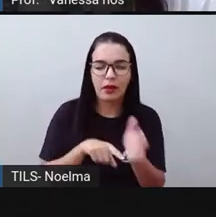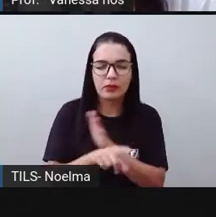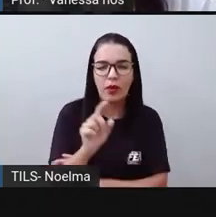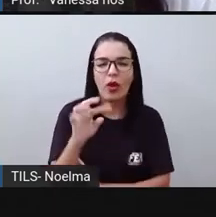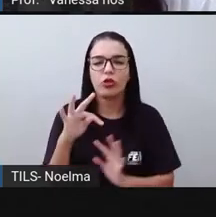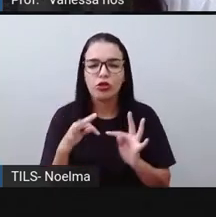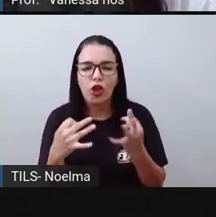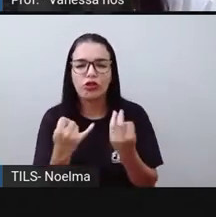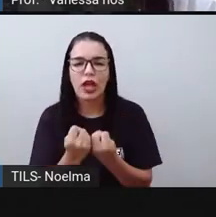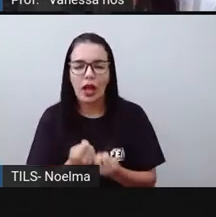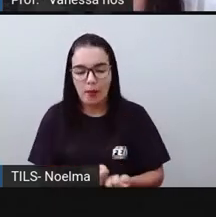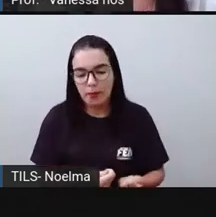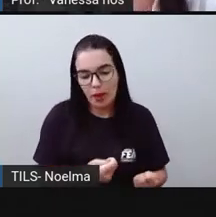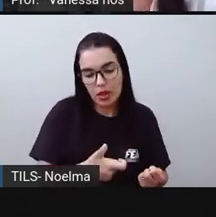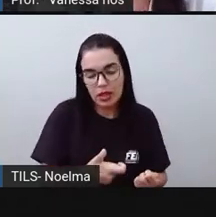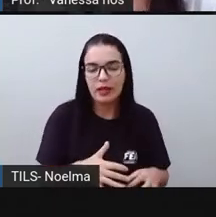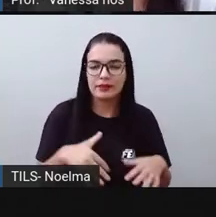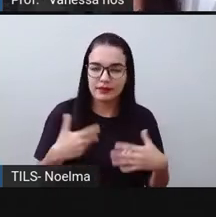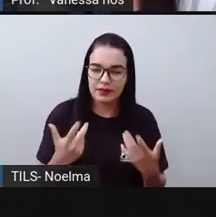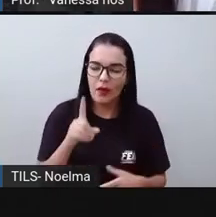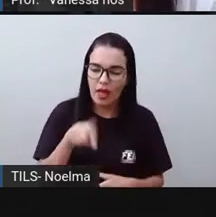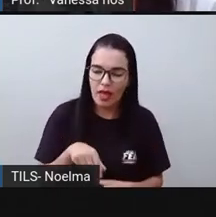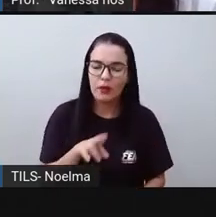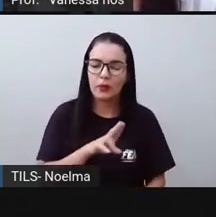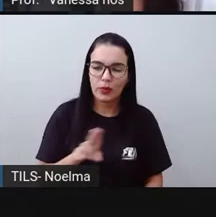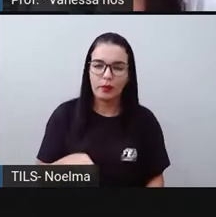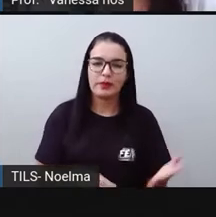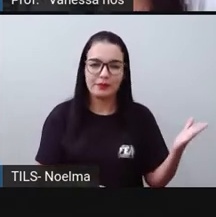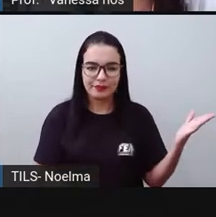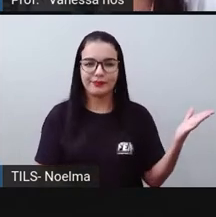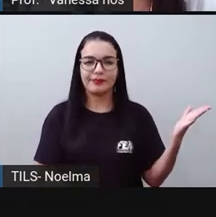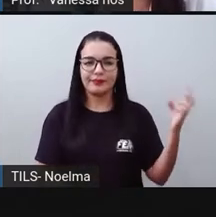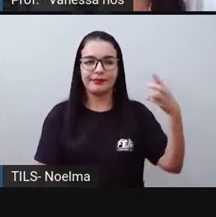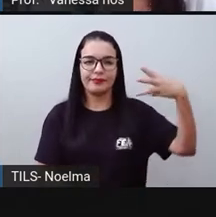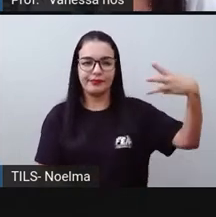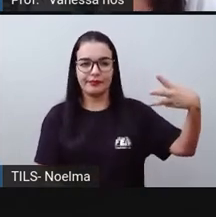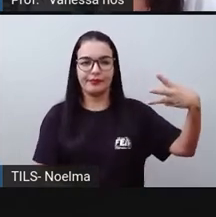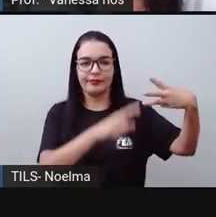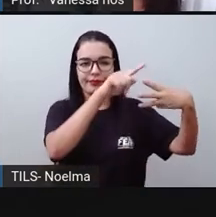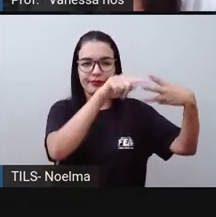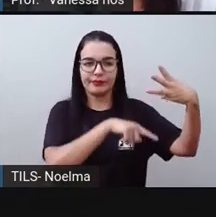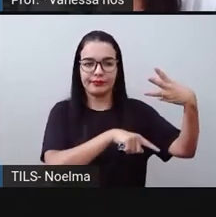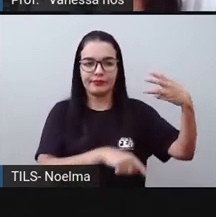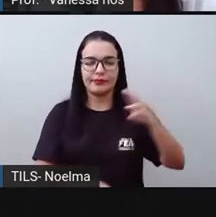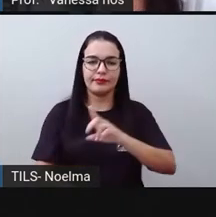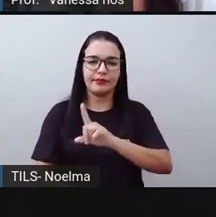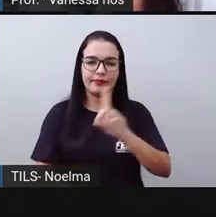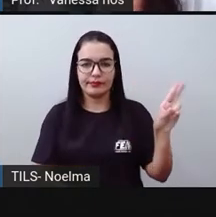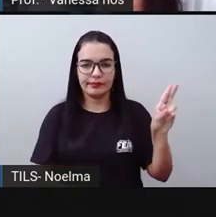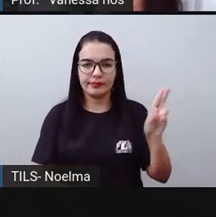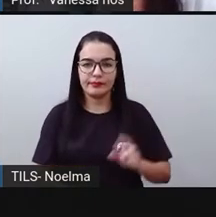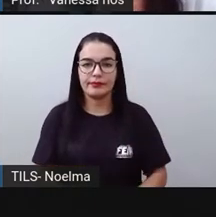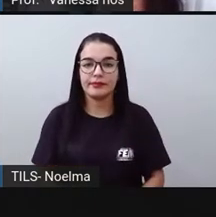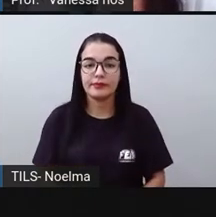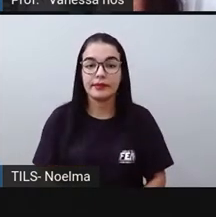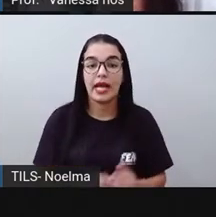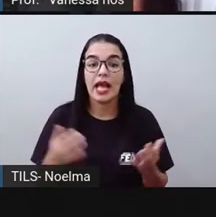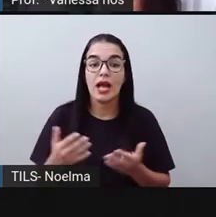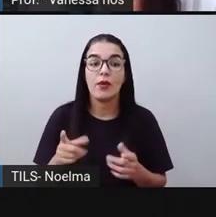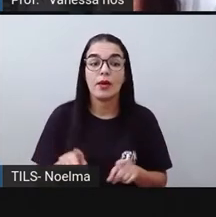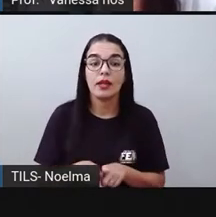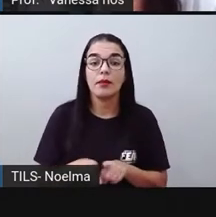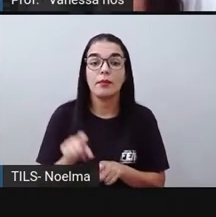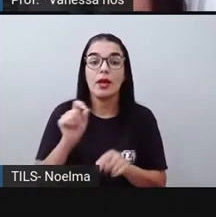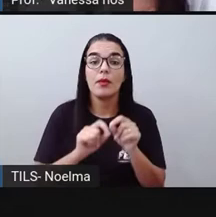bolinhas de gude? Pois é, porque é justamente assim que chamamos o resultado de uma adição. A PRO trouxe esse